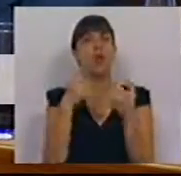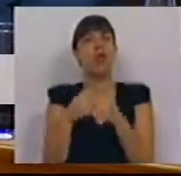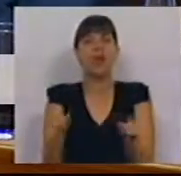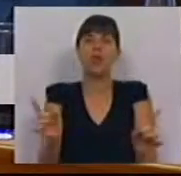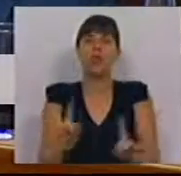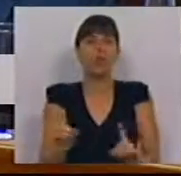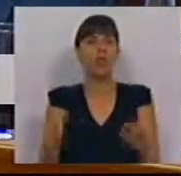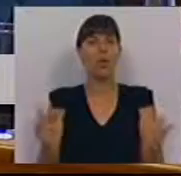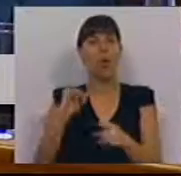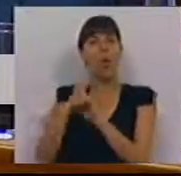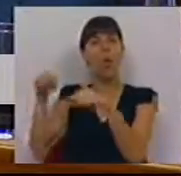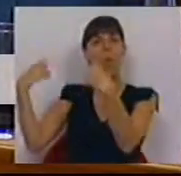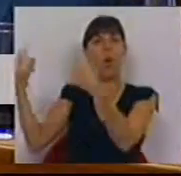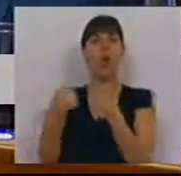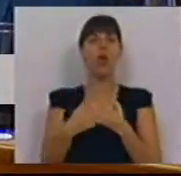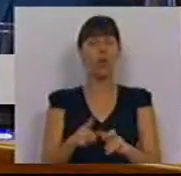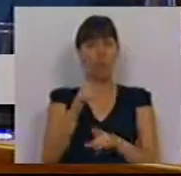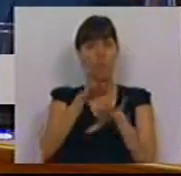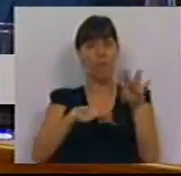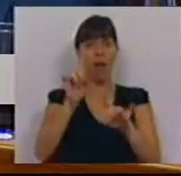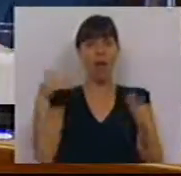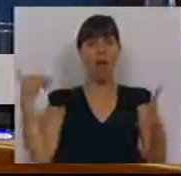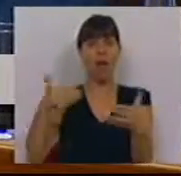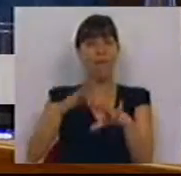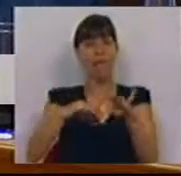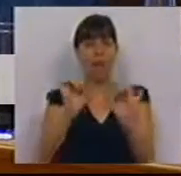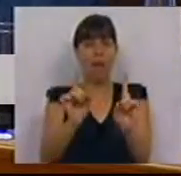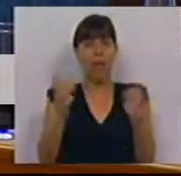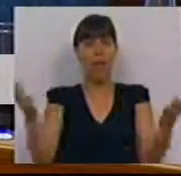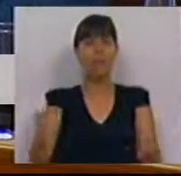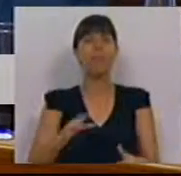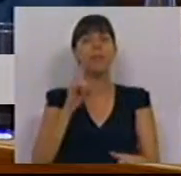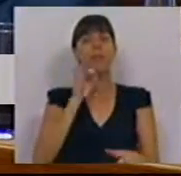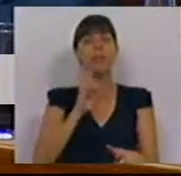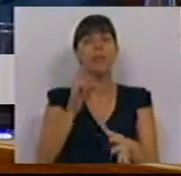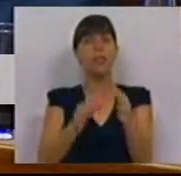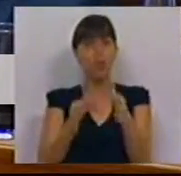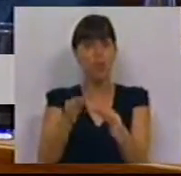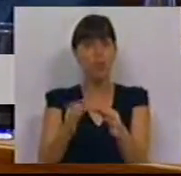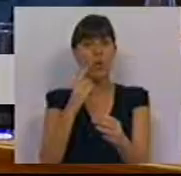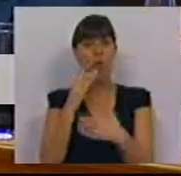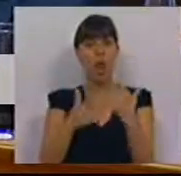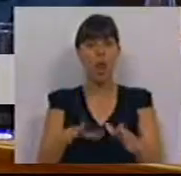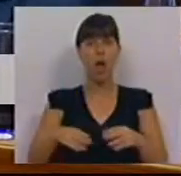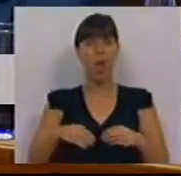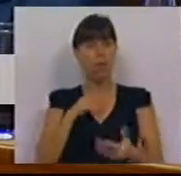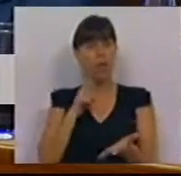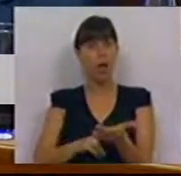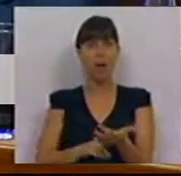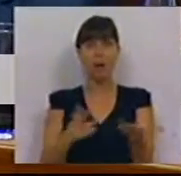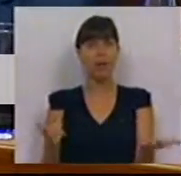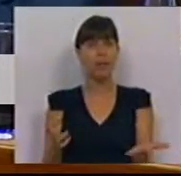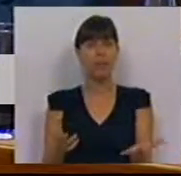esconda atrás de outra como tem vindo a fazer. A Senhora Justiça continua a não assumir a realidade